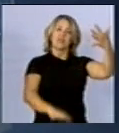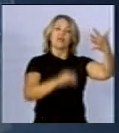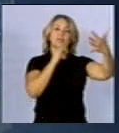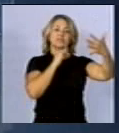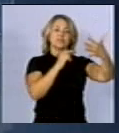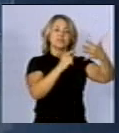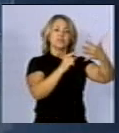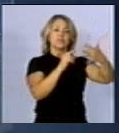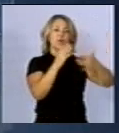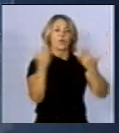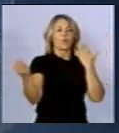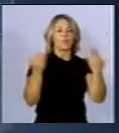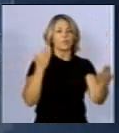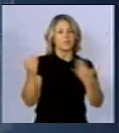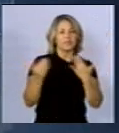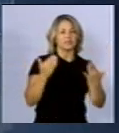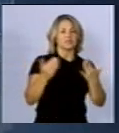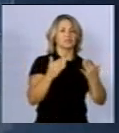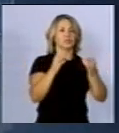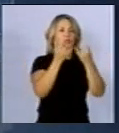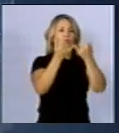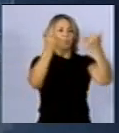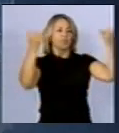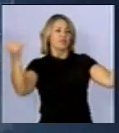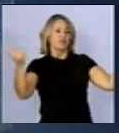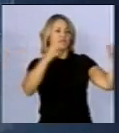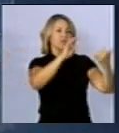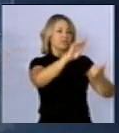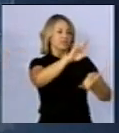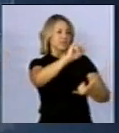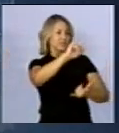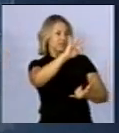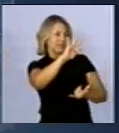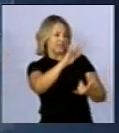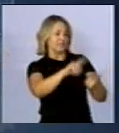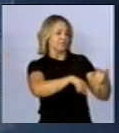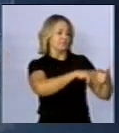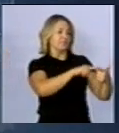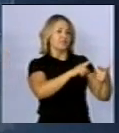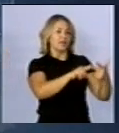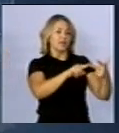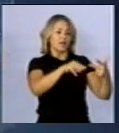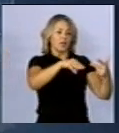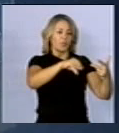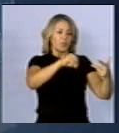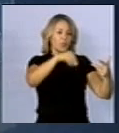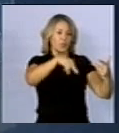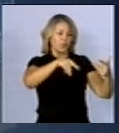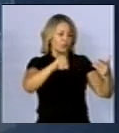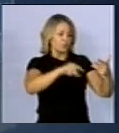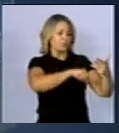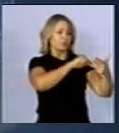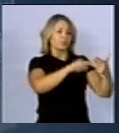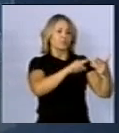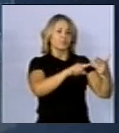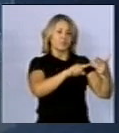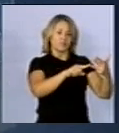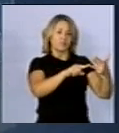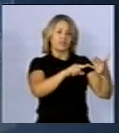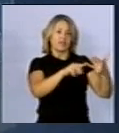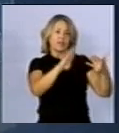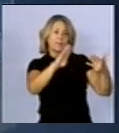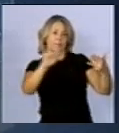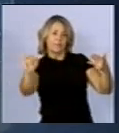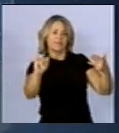trifásica e uma linha manofásica conduzindo na mesma corrente, onde se vê que o campo da linha manofásica, ela seria maior,